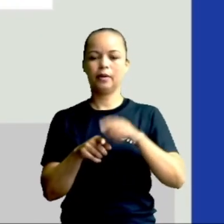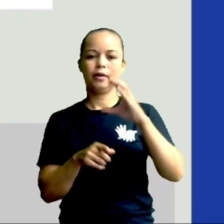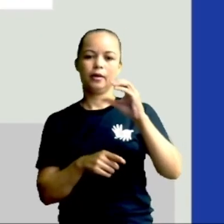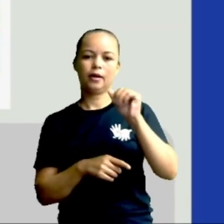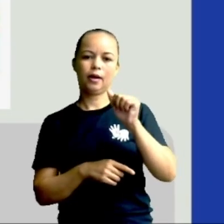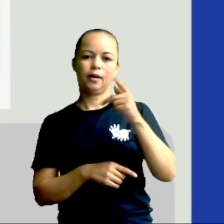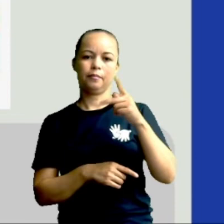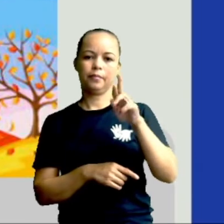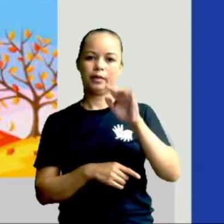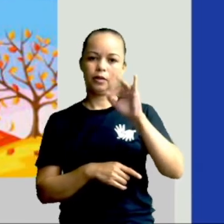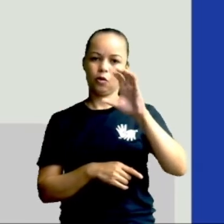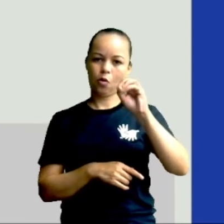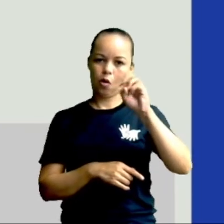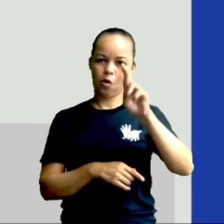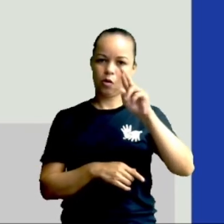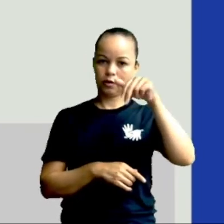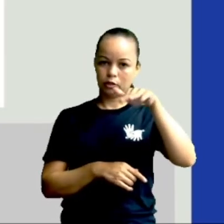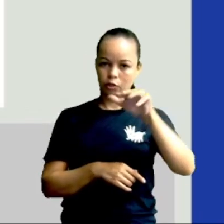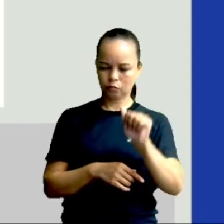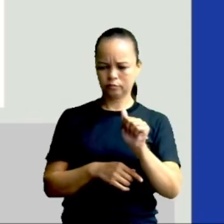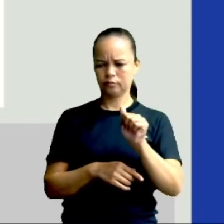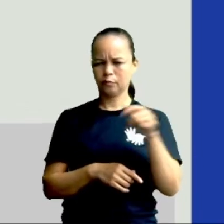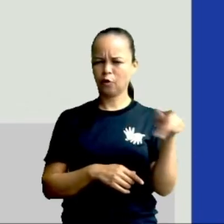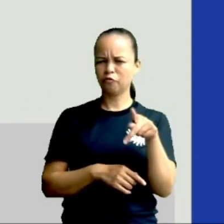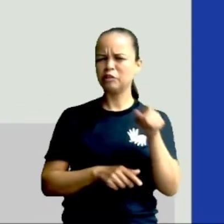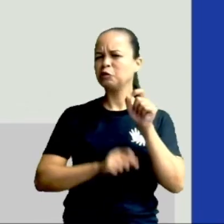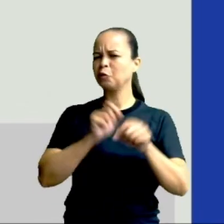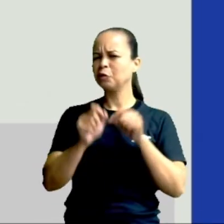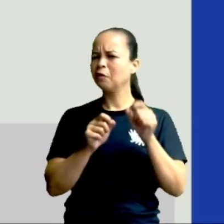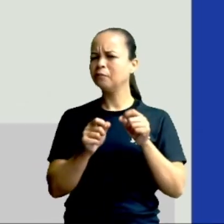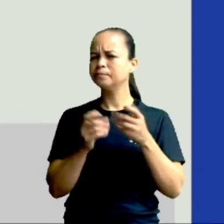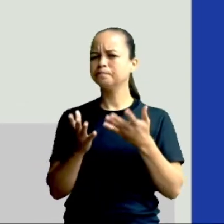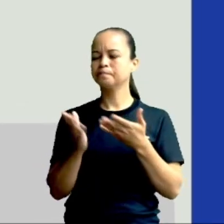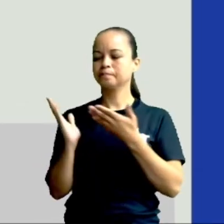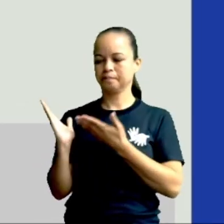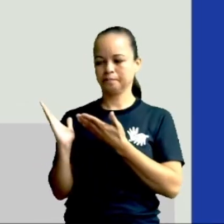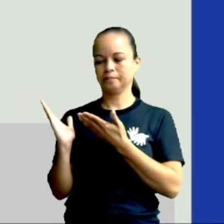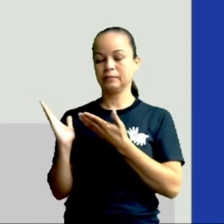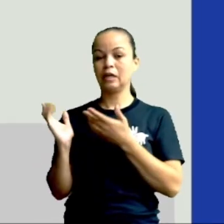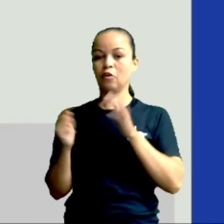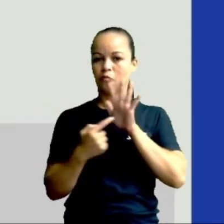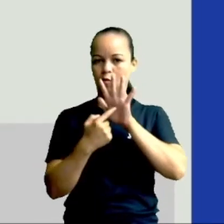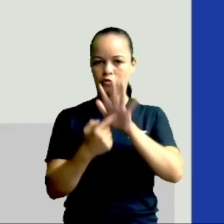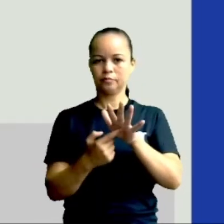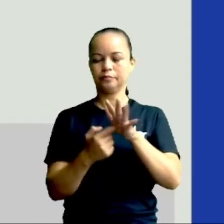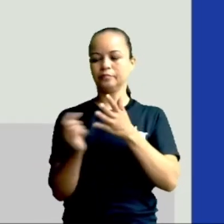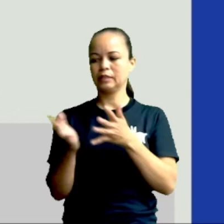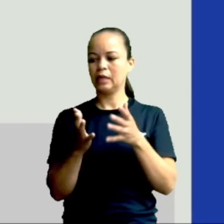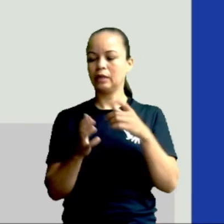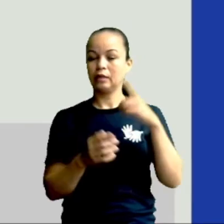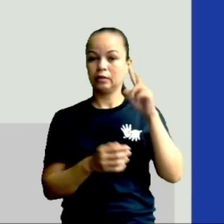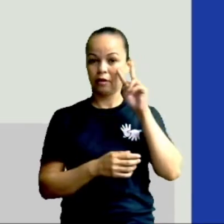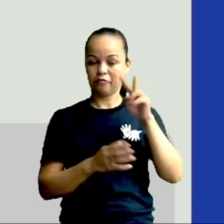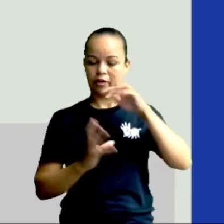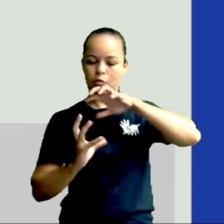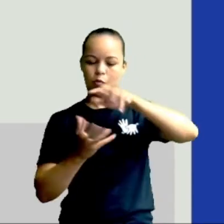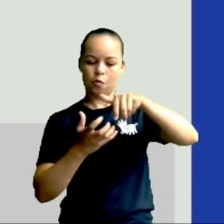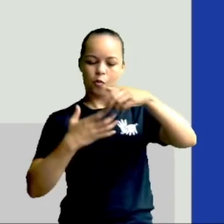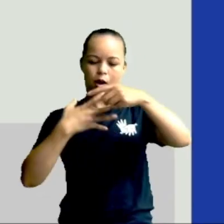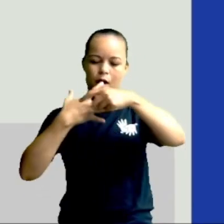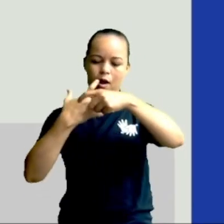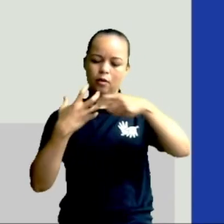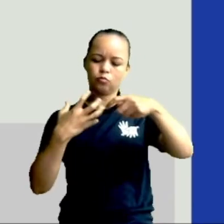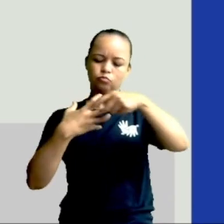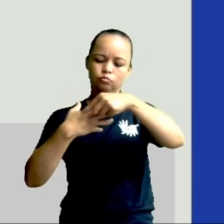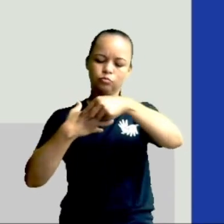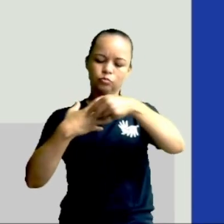aqui uns slides para vocês verem. Olha só. Olha aqui, ó. Tá vendo que tem umas linhas aí na Terra? essas